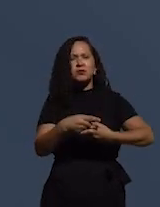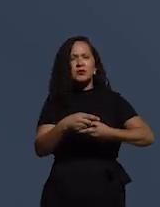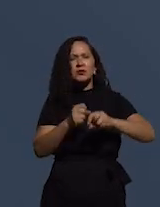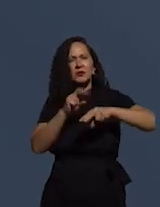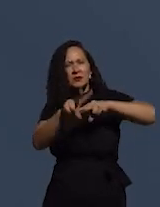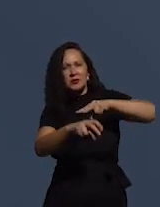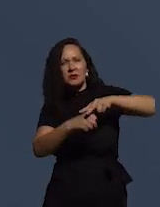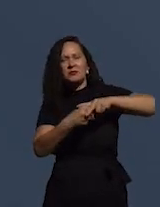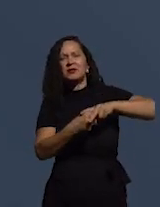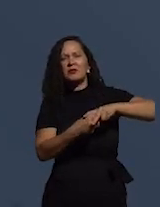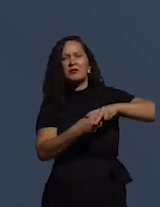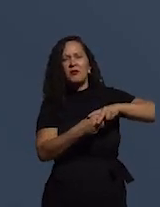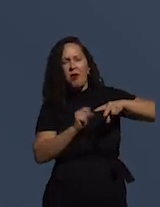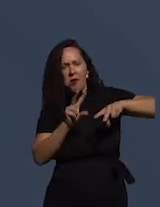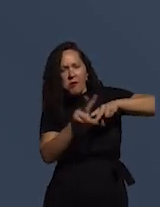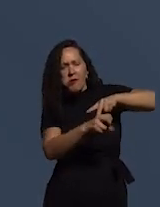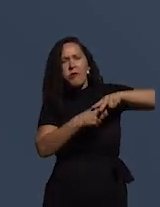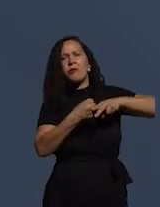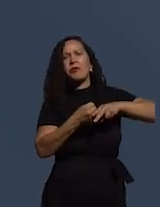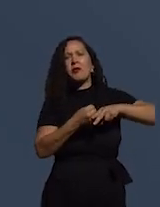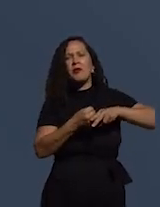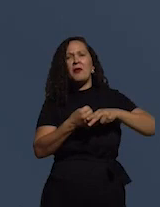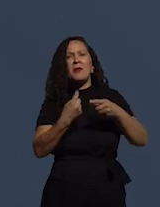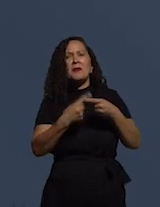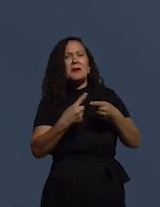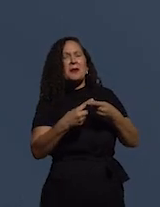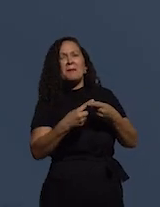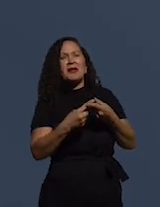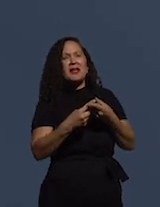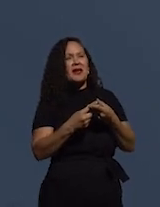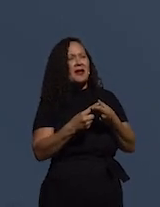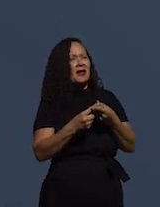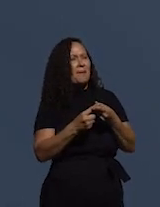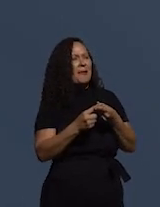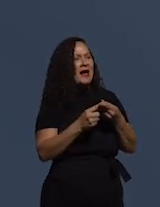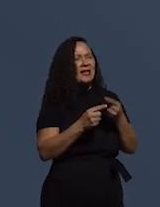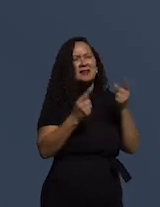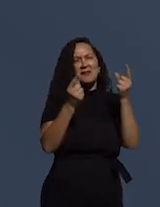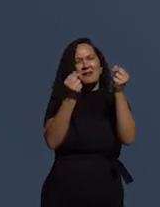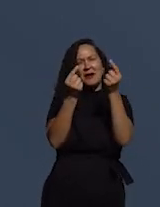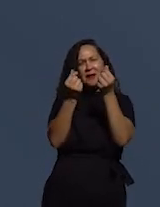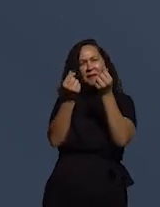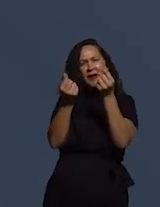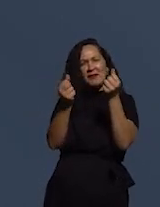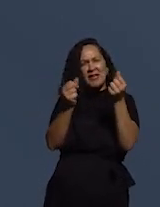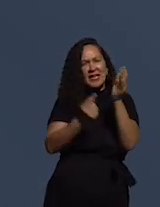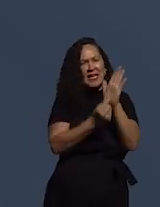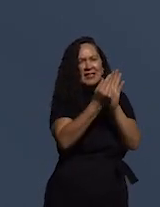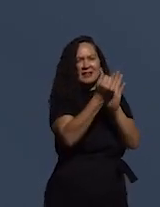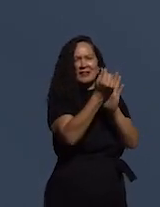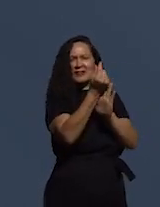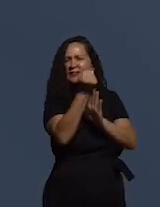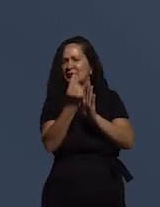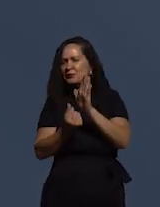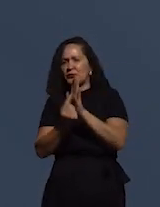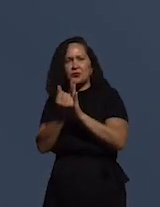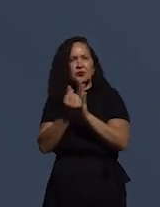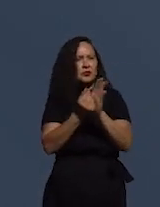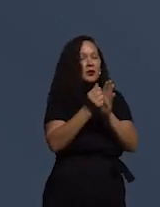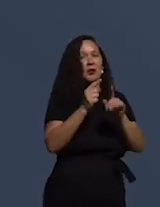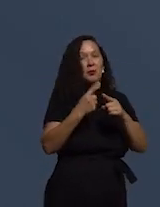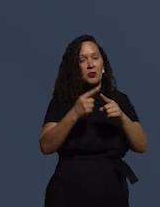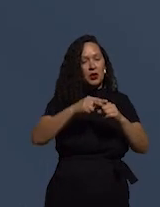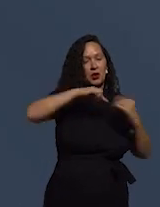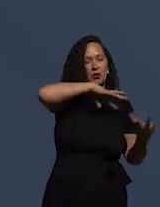estigmatizar, sem demonizar o gasto público? Num momento em que o mundo e o Brasil precisam